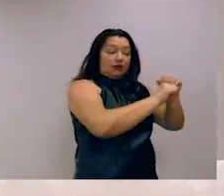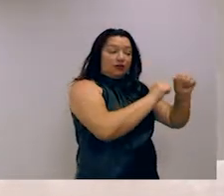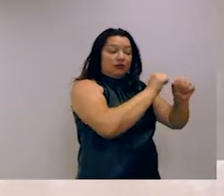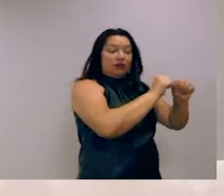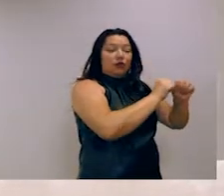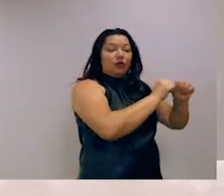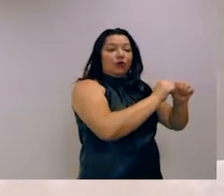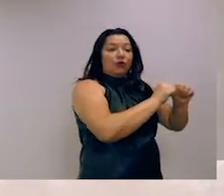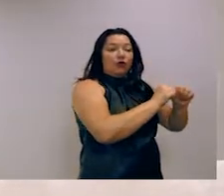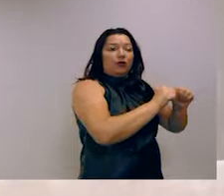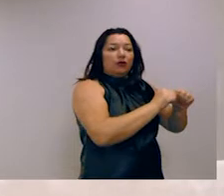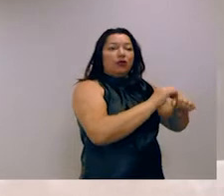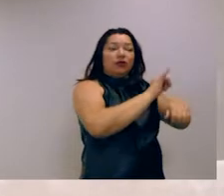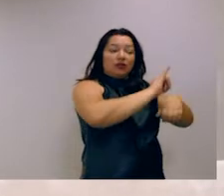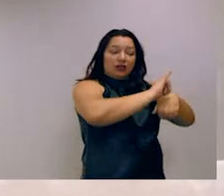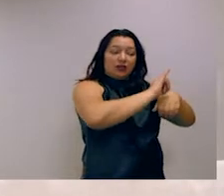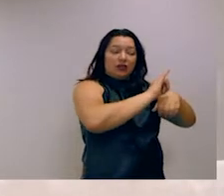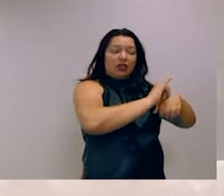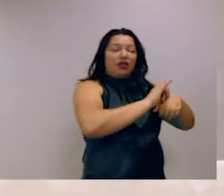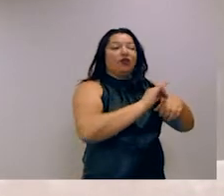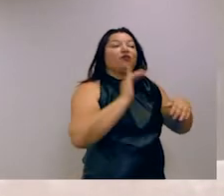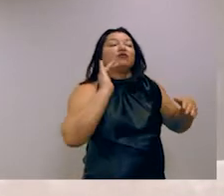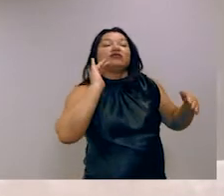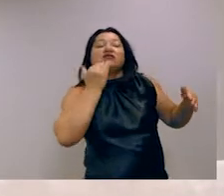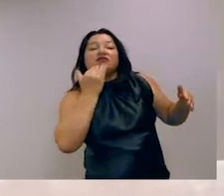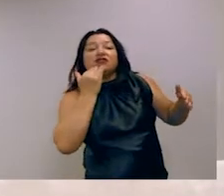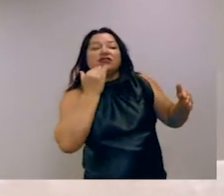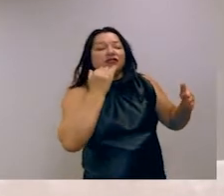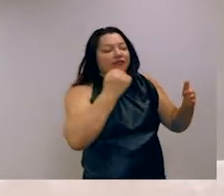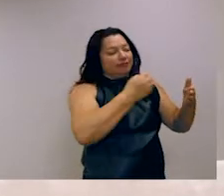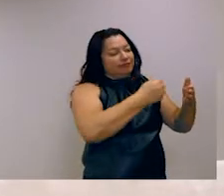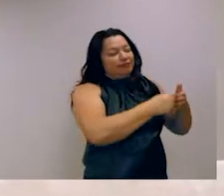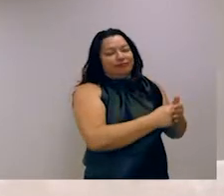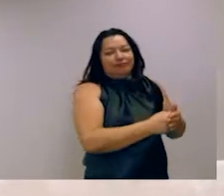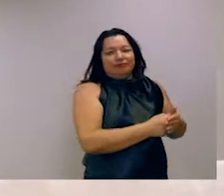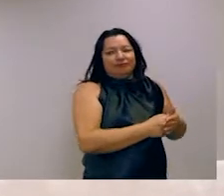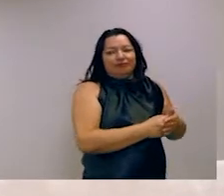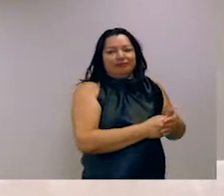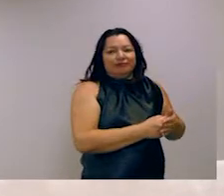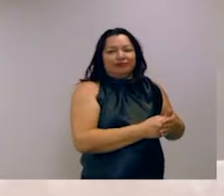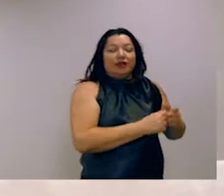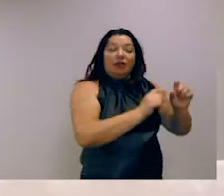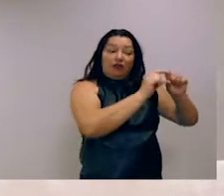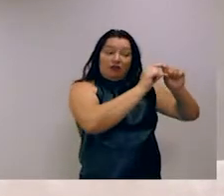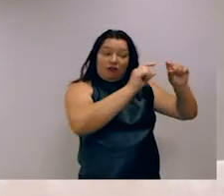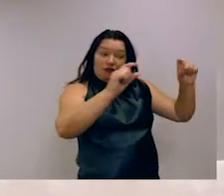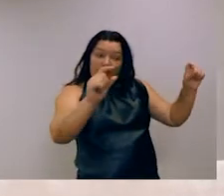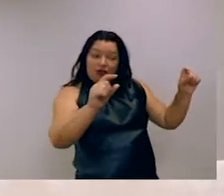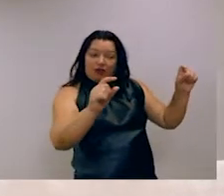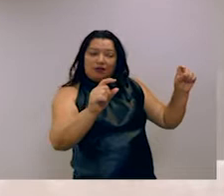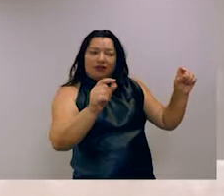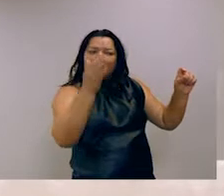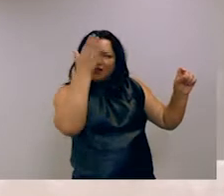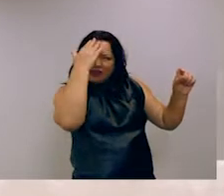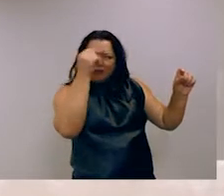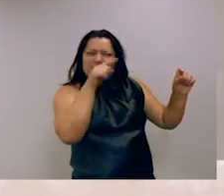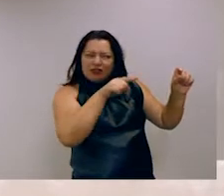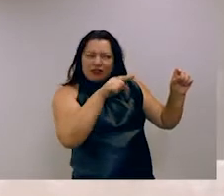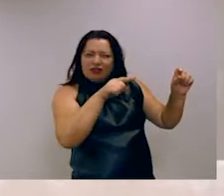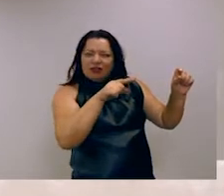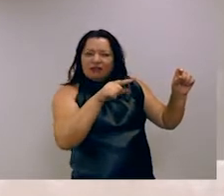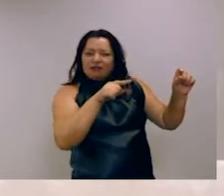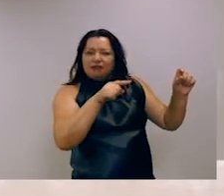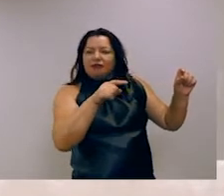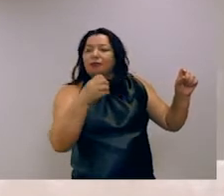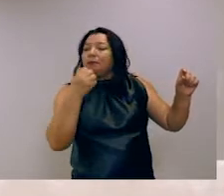que introduza uma falha gramatical. A tarefa, então, é, dado uma frase, saber se ela pertence às